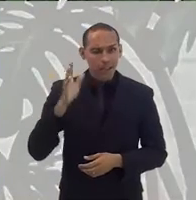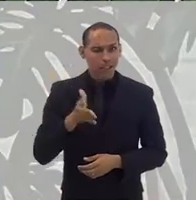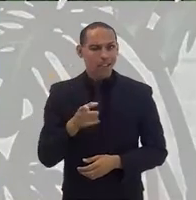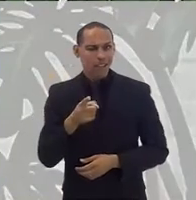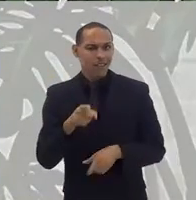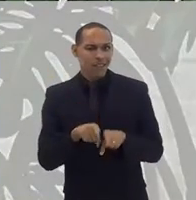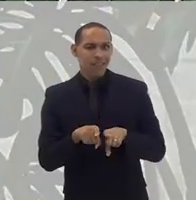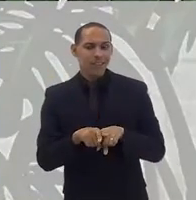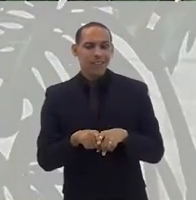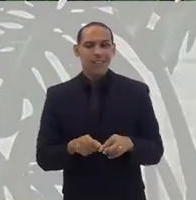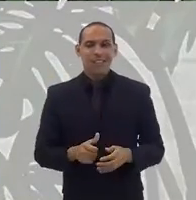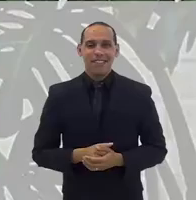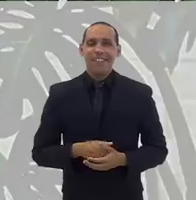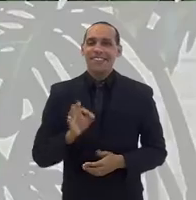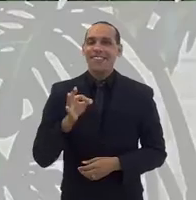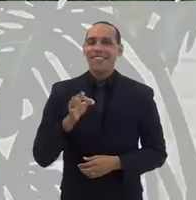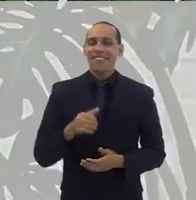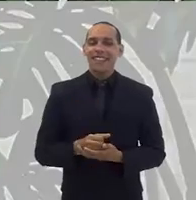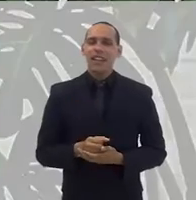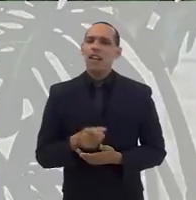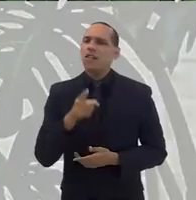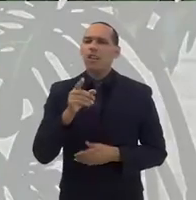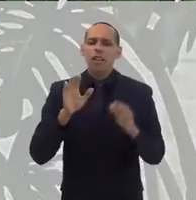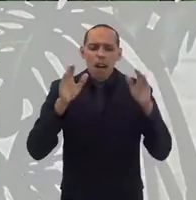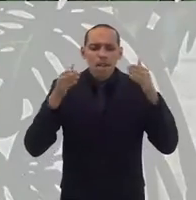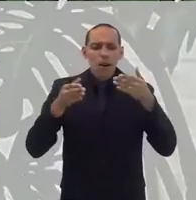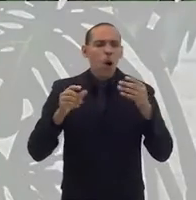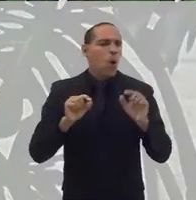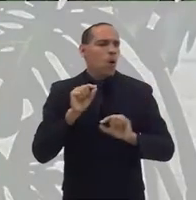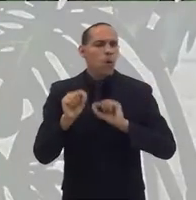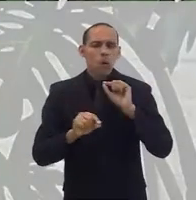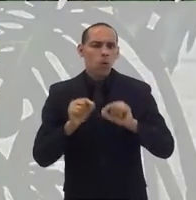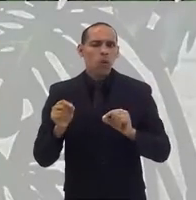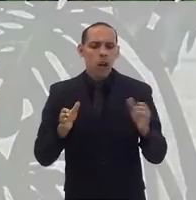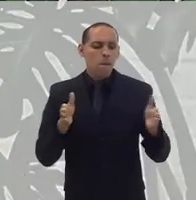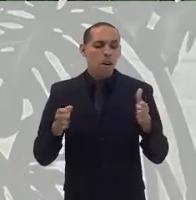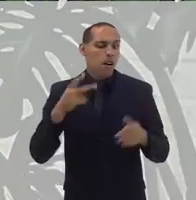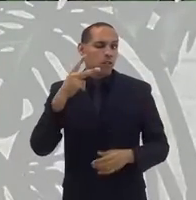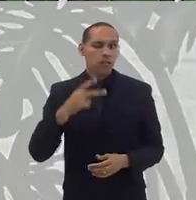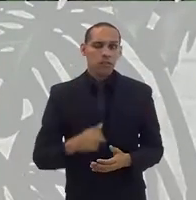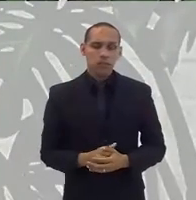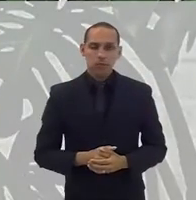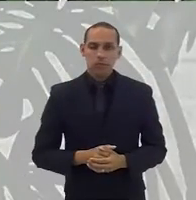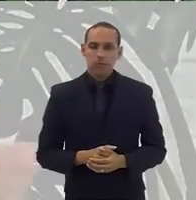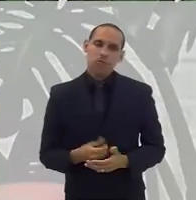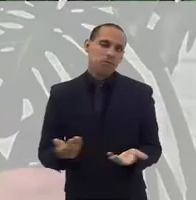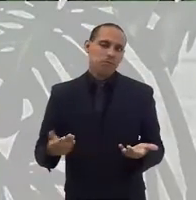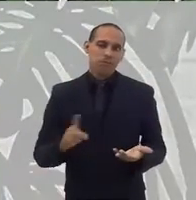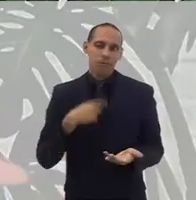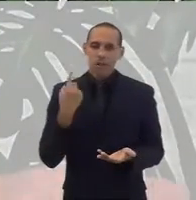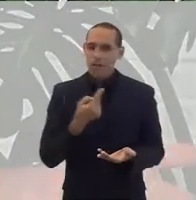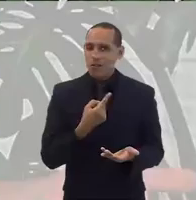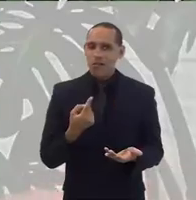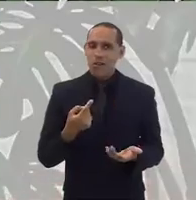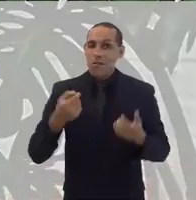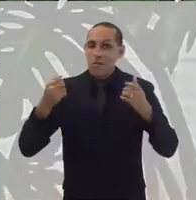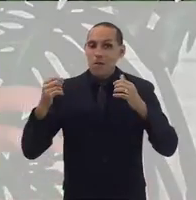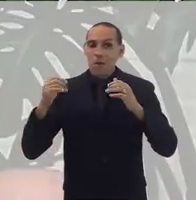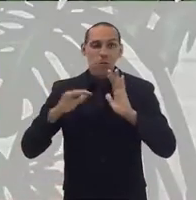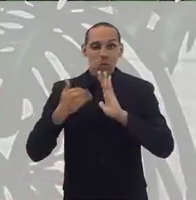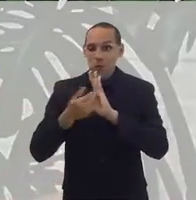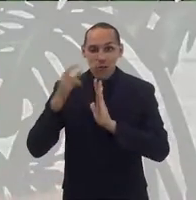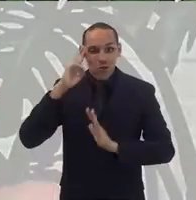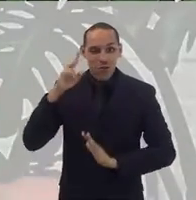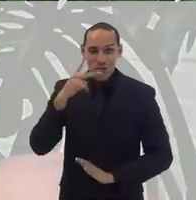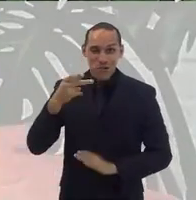senhor foi vereador também, né, a que se dedicava o seu mandato? Claro que não tem como a gente dissociar de